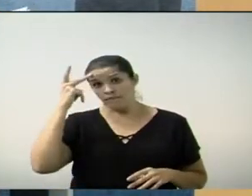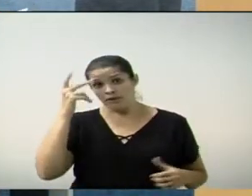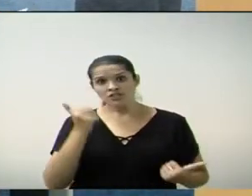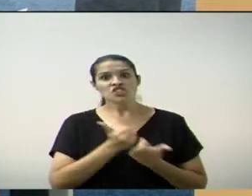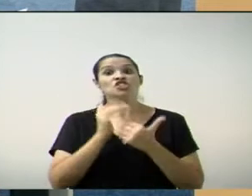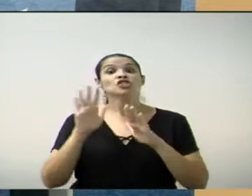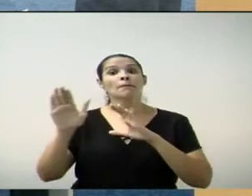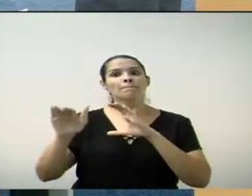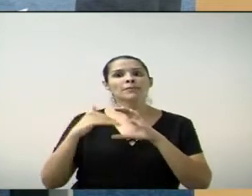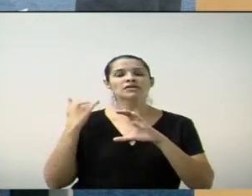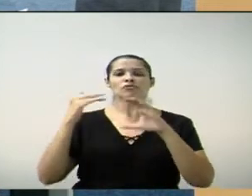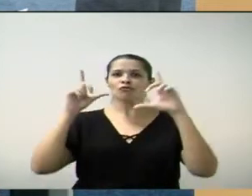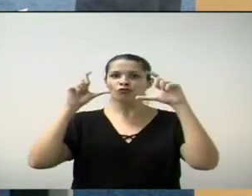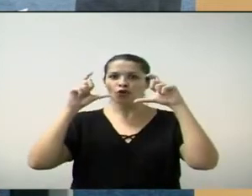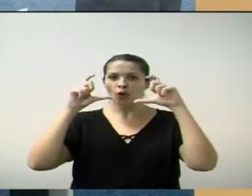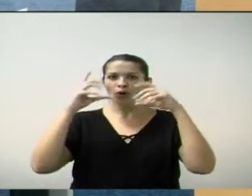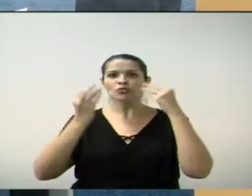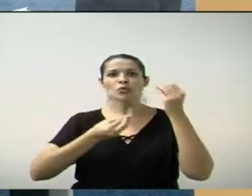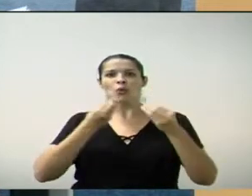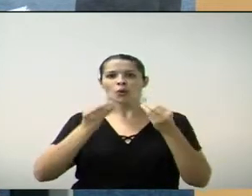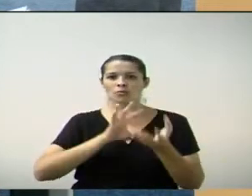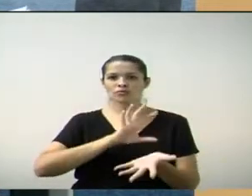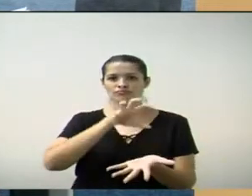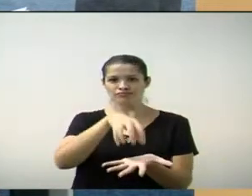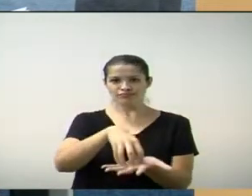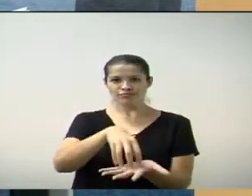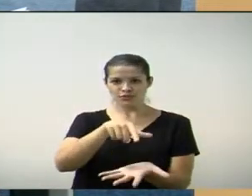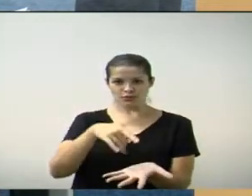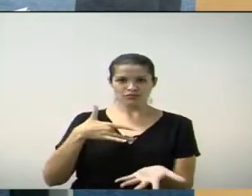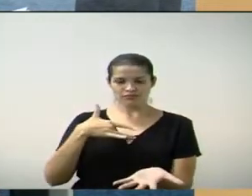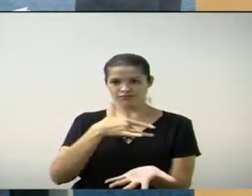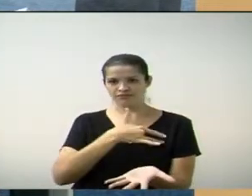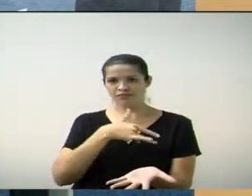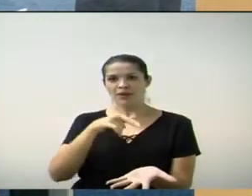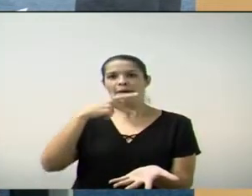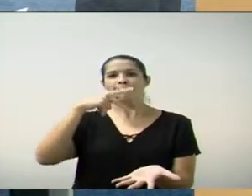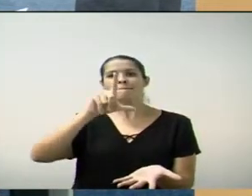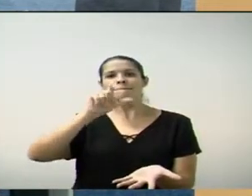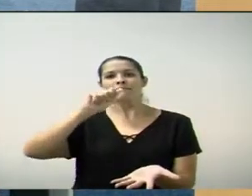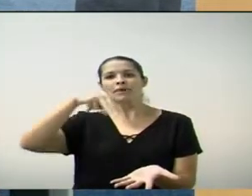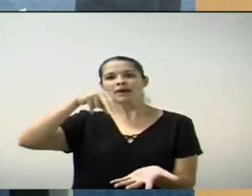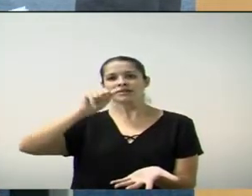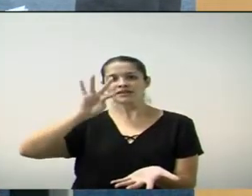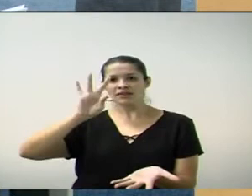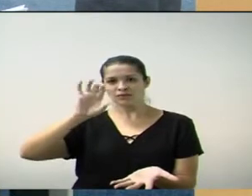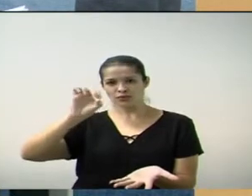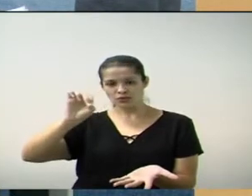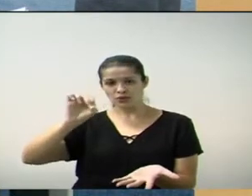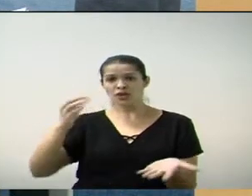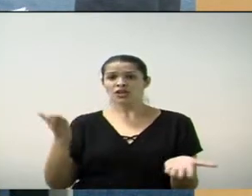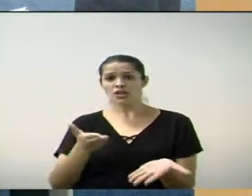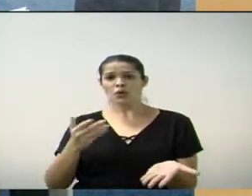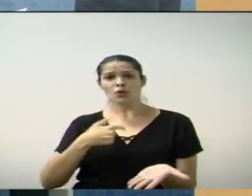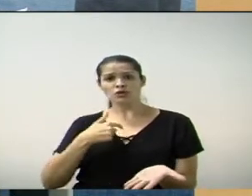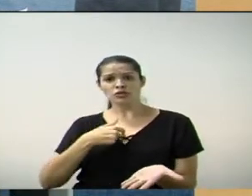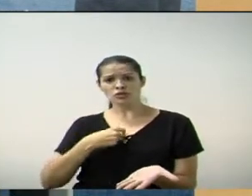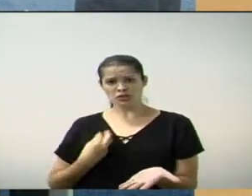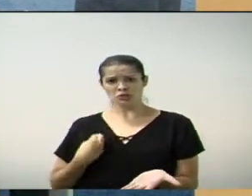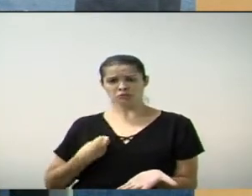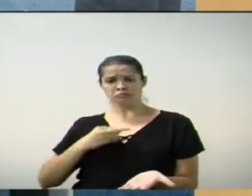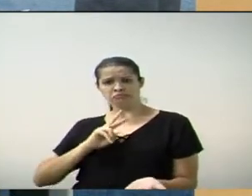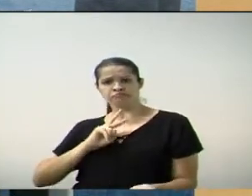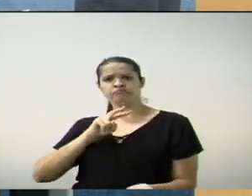fotos da UBS lá do Planalto e hoje eu estive presente em uma